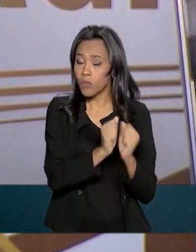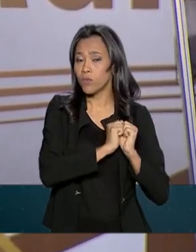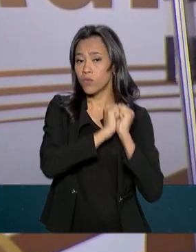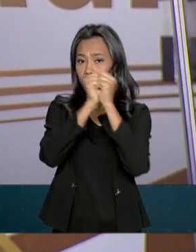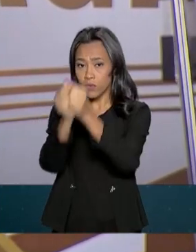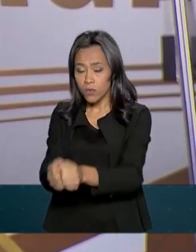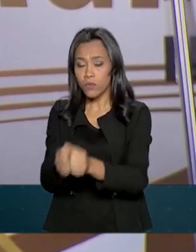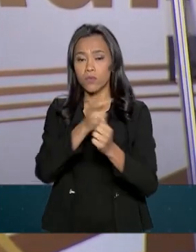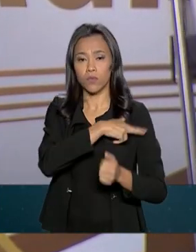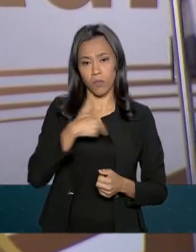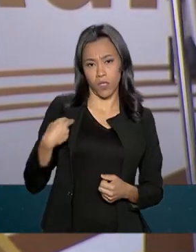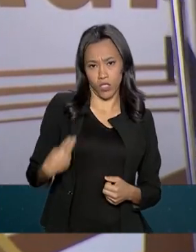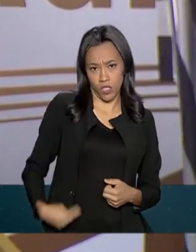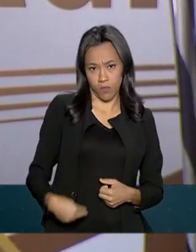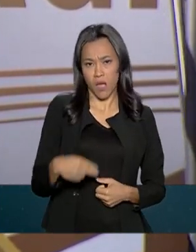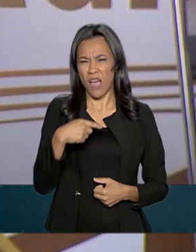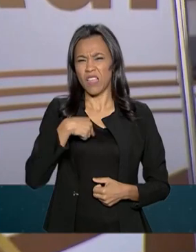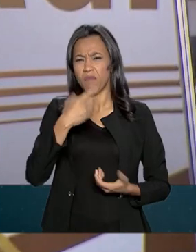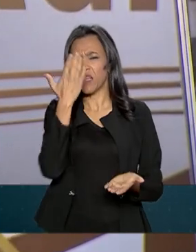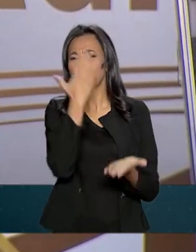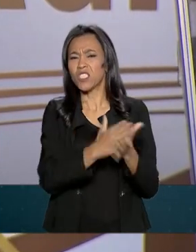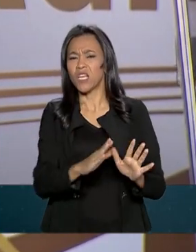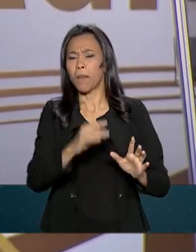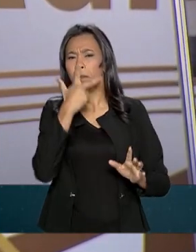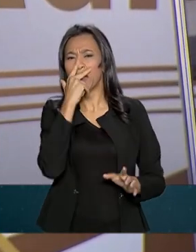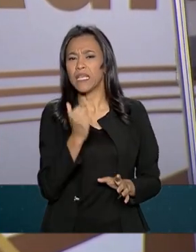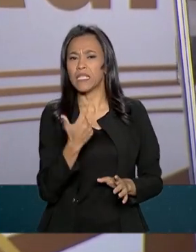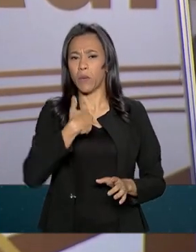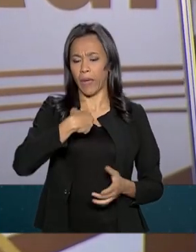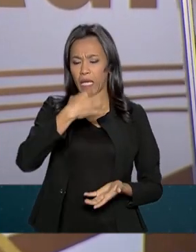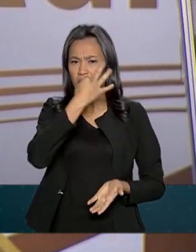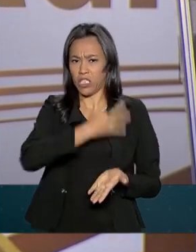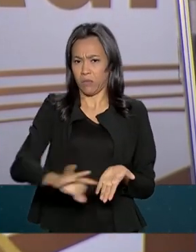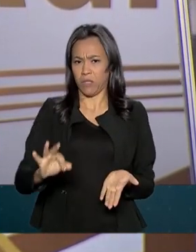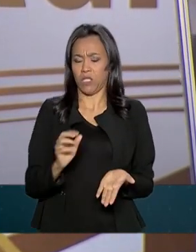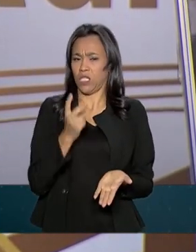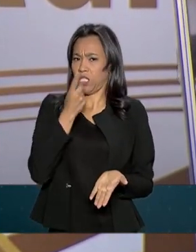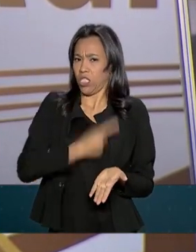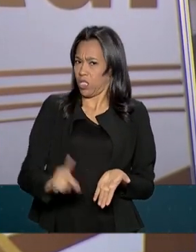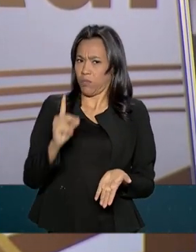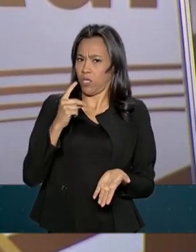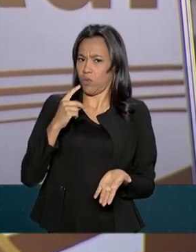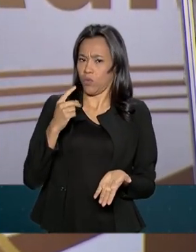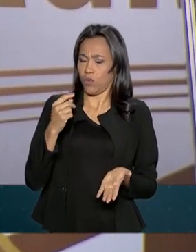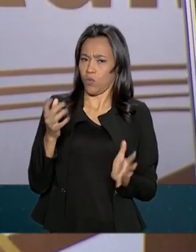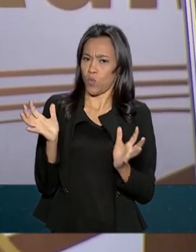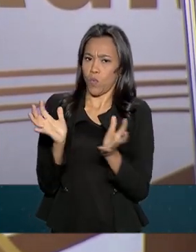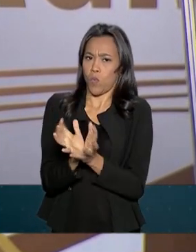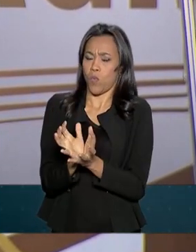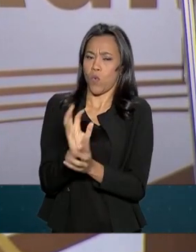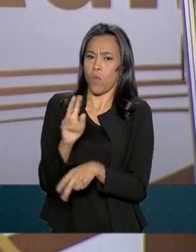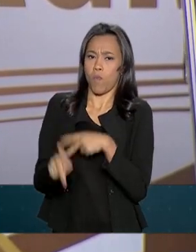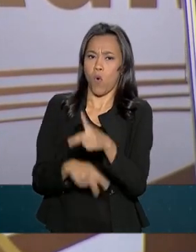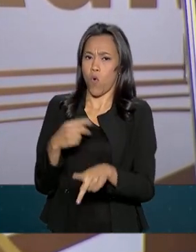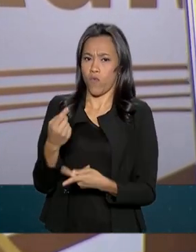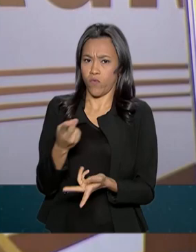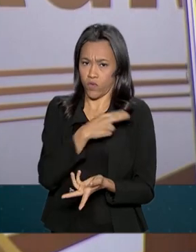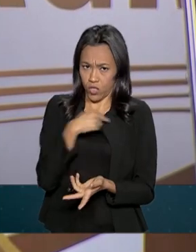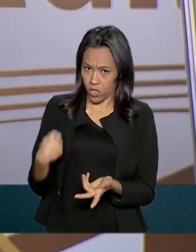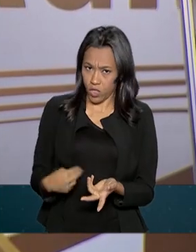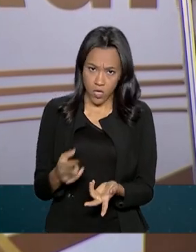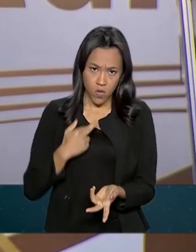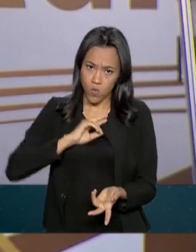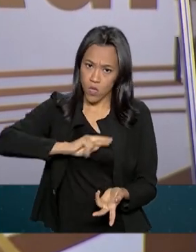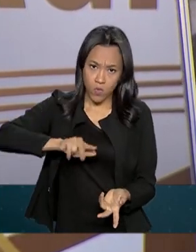parte da mídia fez contra mim como se eu fosse inimigo dos chineses, eu sou inimigo, sim. É de governo que no